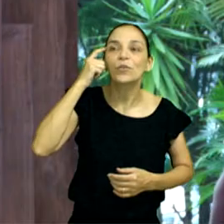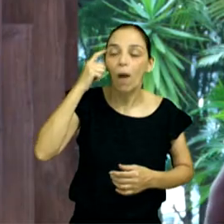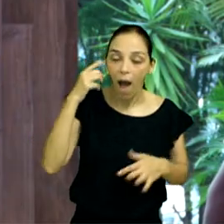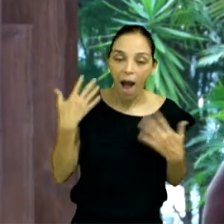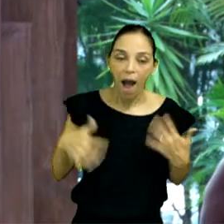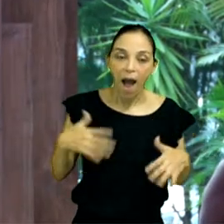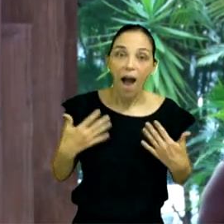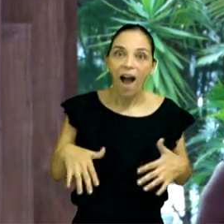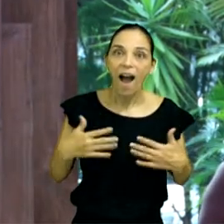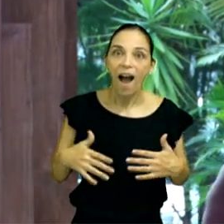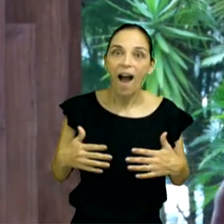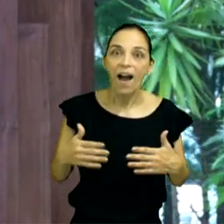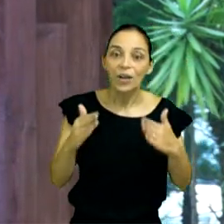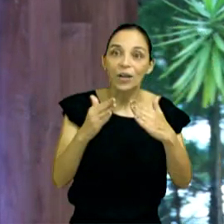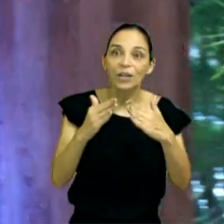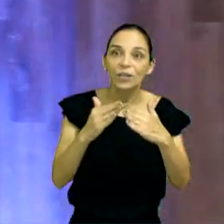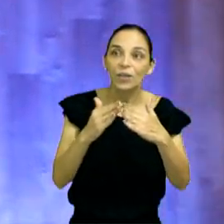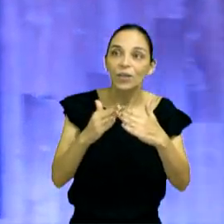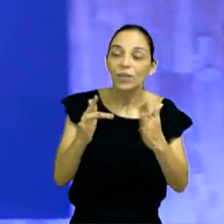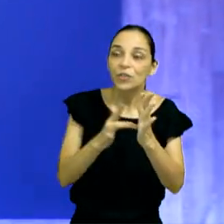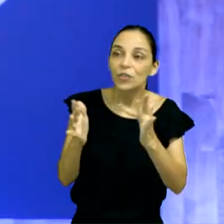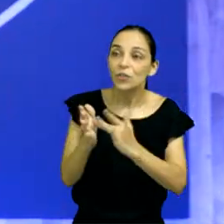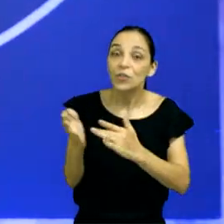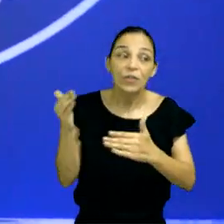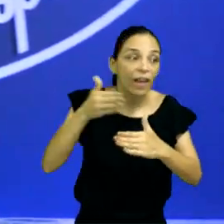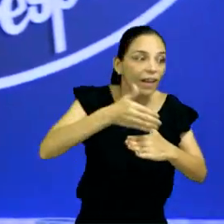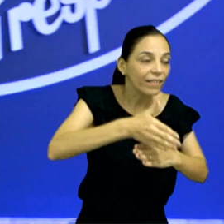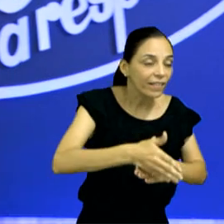a lógica? Não é a grande oportunidade dele ser curado?